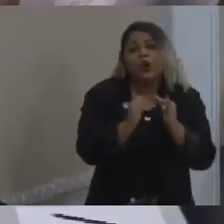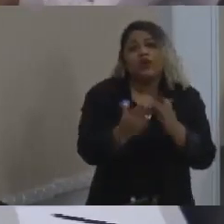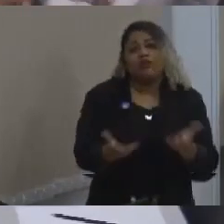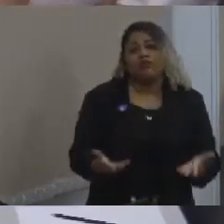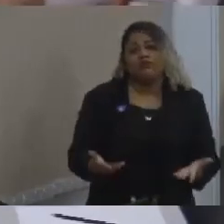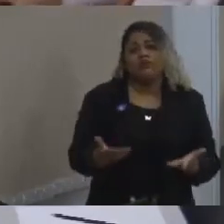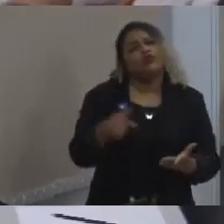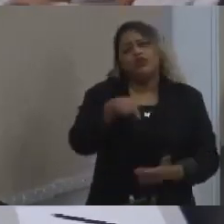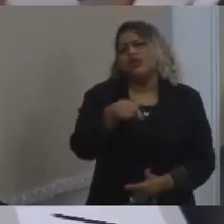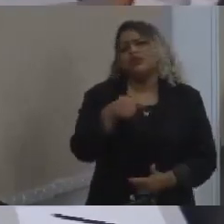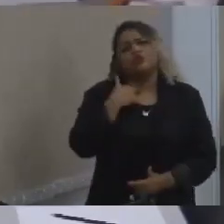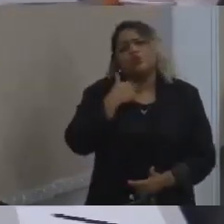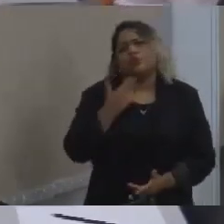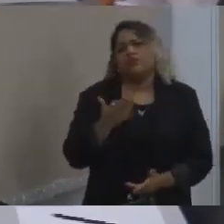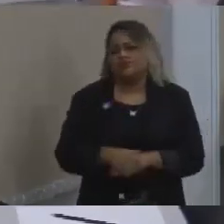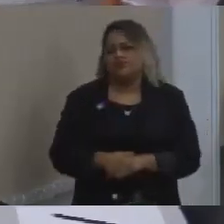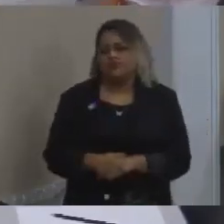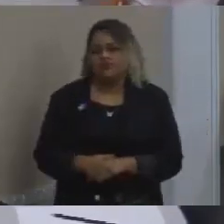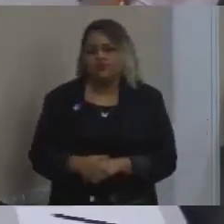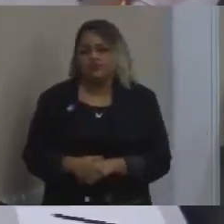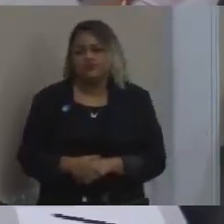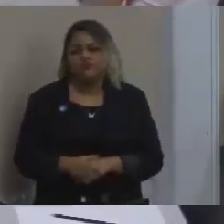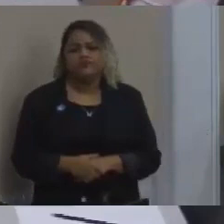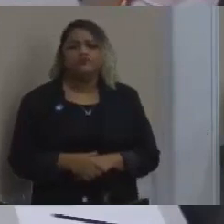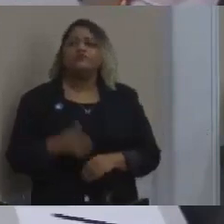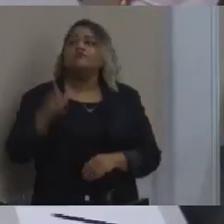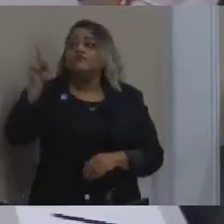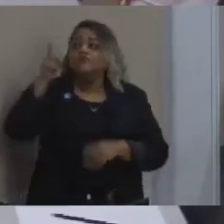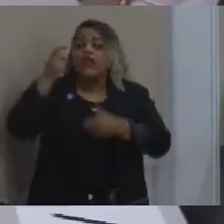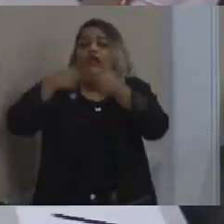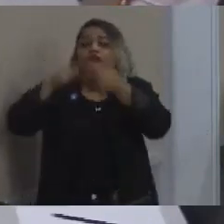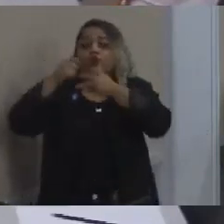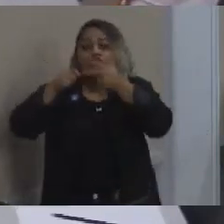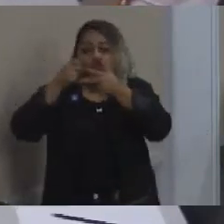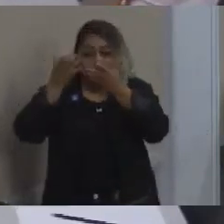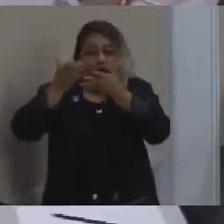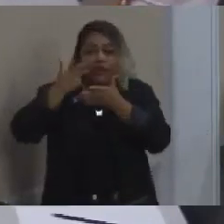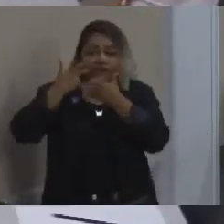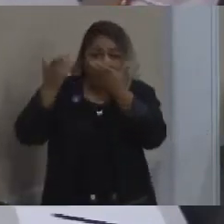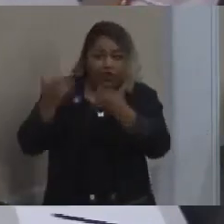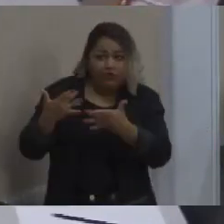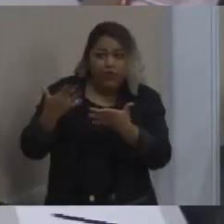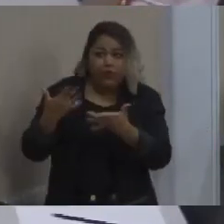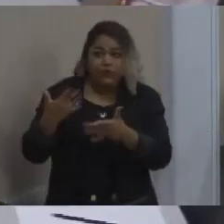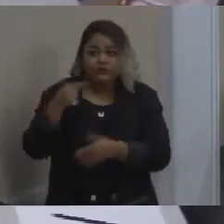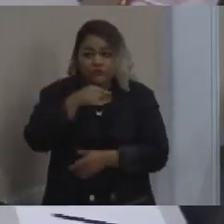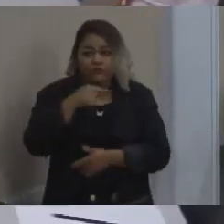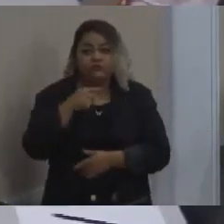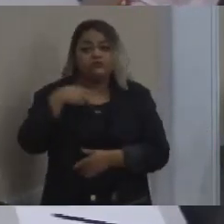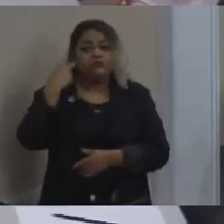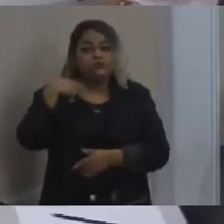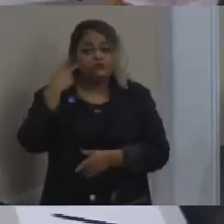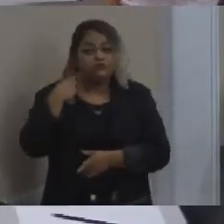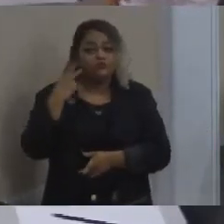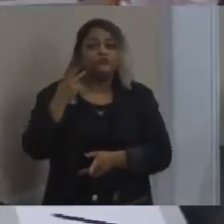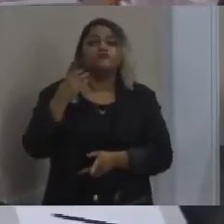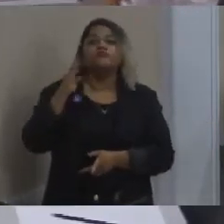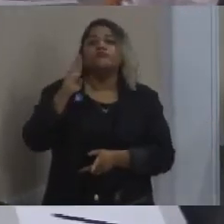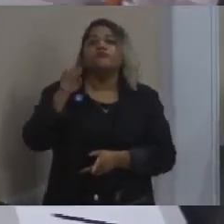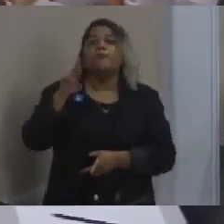Obrigado, vereador Braulo Lara. Alguém do executivo aí quer comentar a sustentação aqui do vereador Braulo Lara?